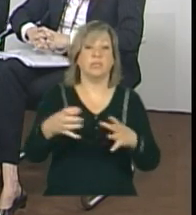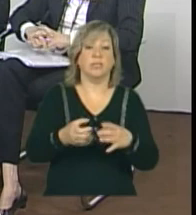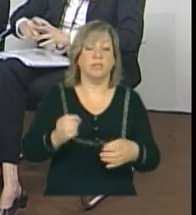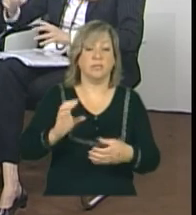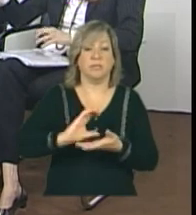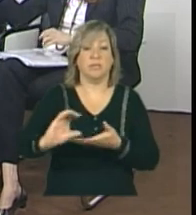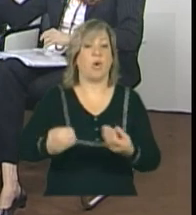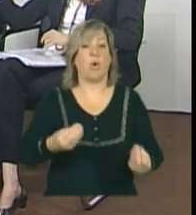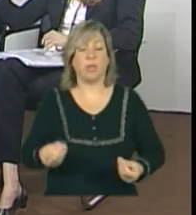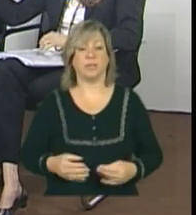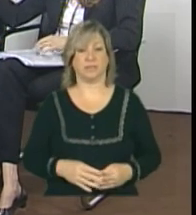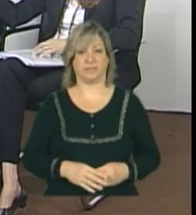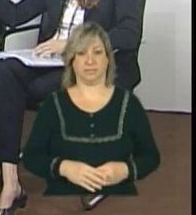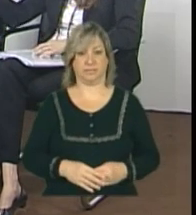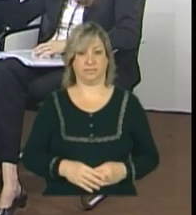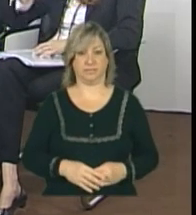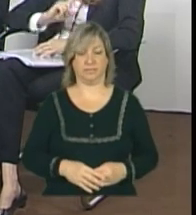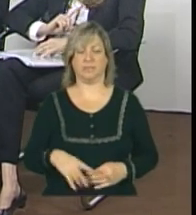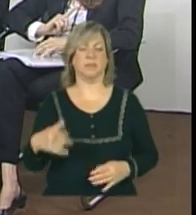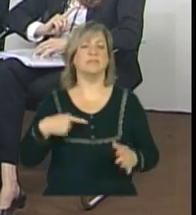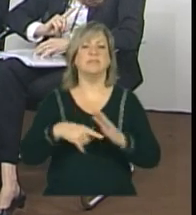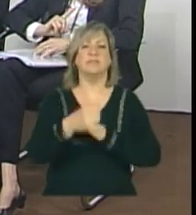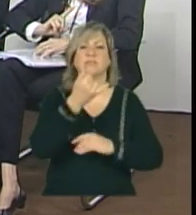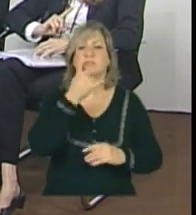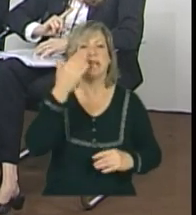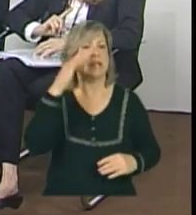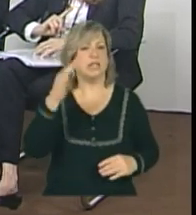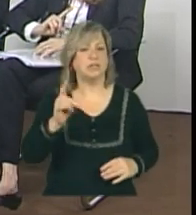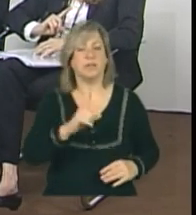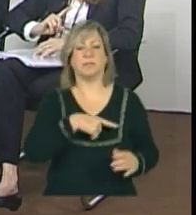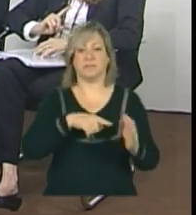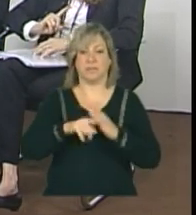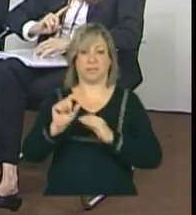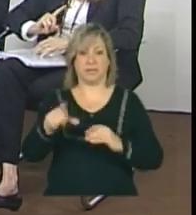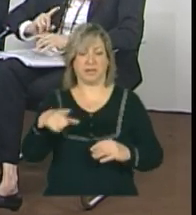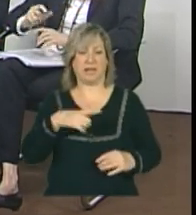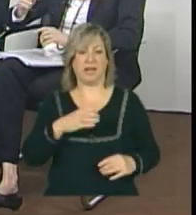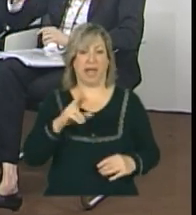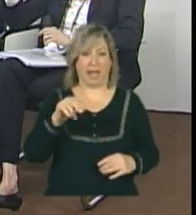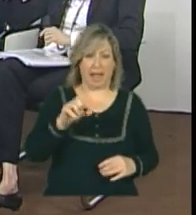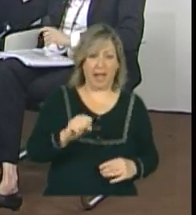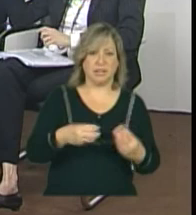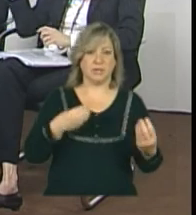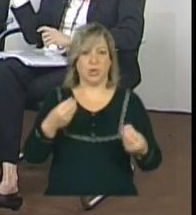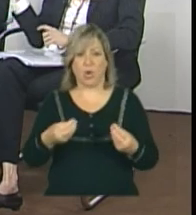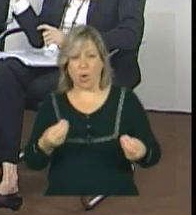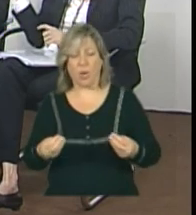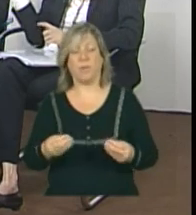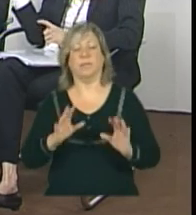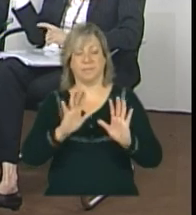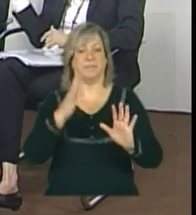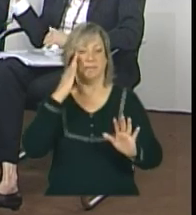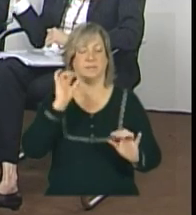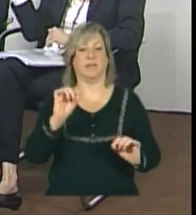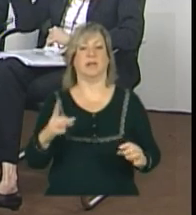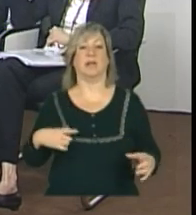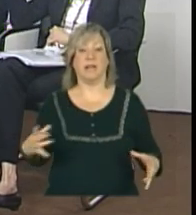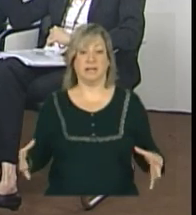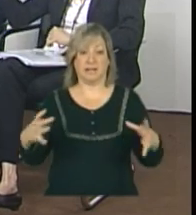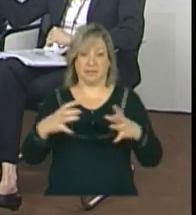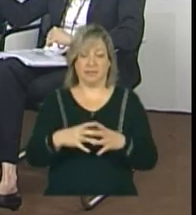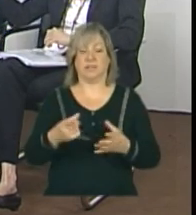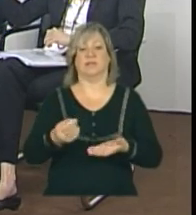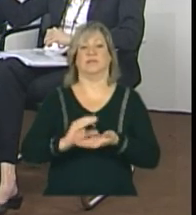Eu não entendi direito. Eles têm um CRAS que não é cofinanciado pelo governo federal. Isso. Eles estão, então, no critério de cofinanciamento,